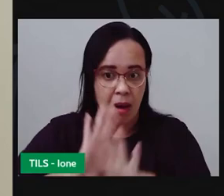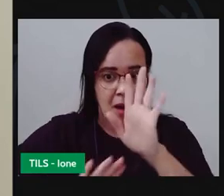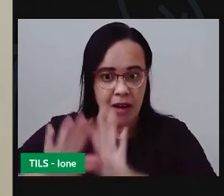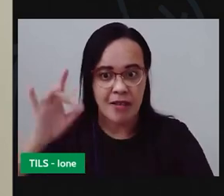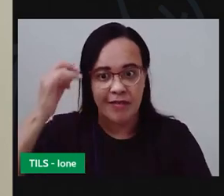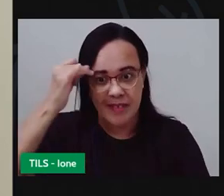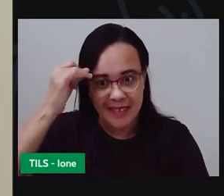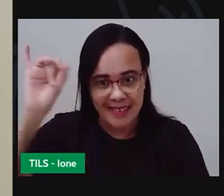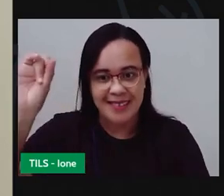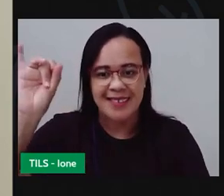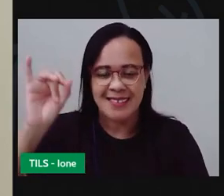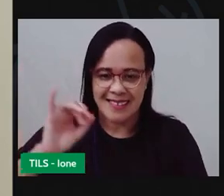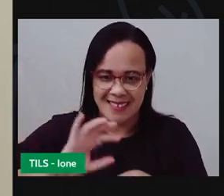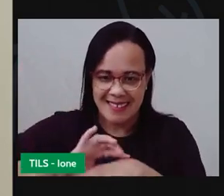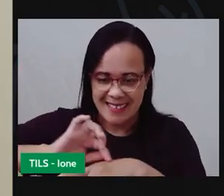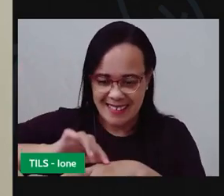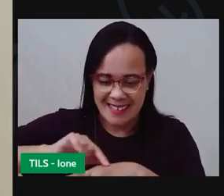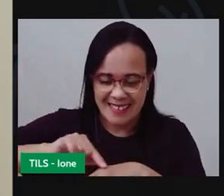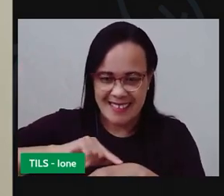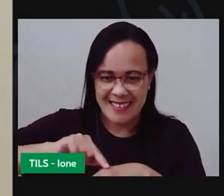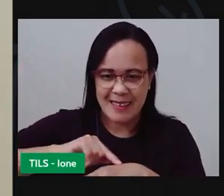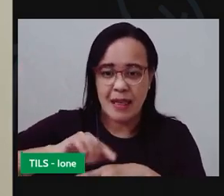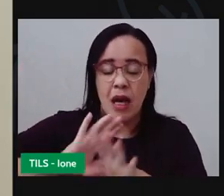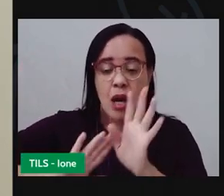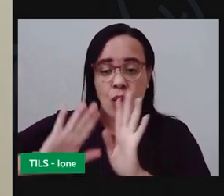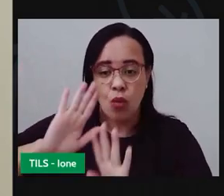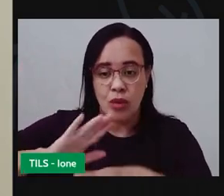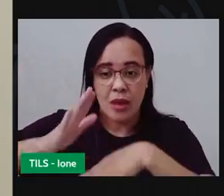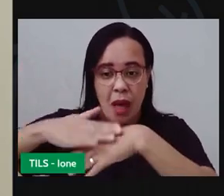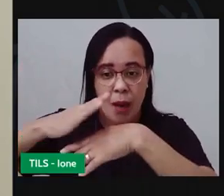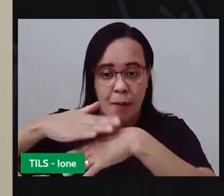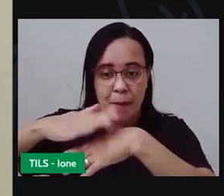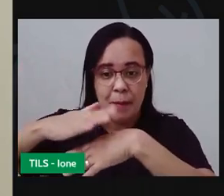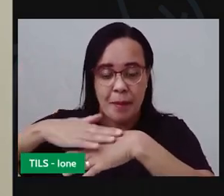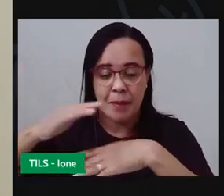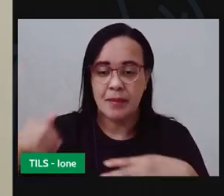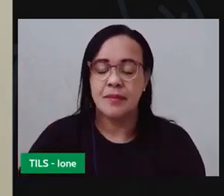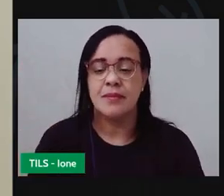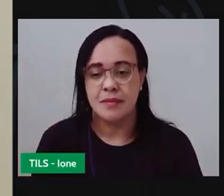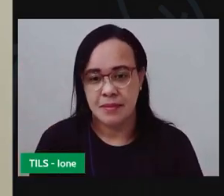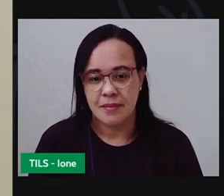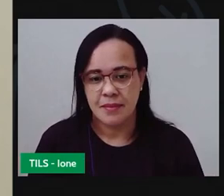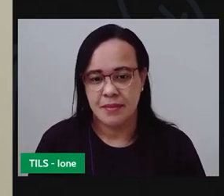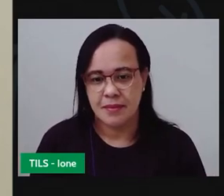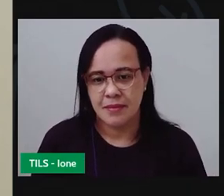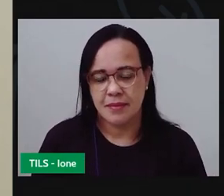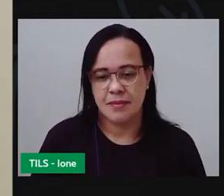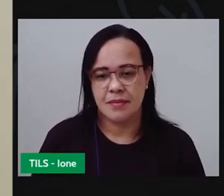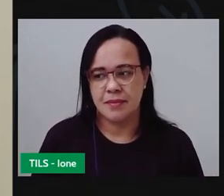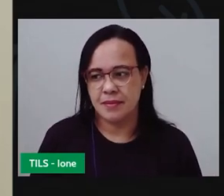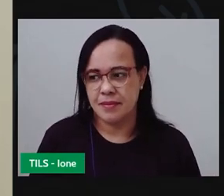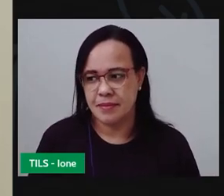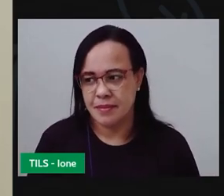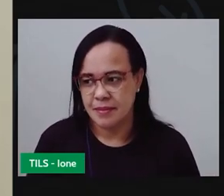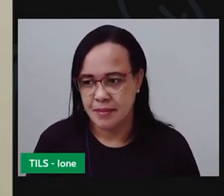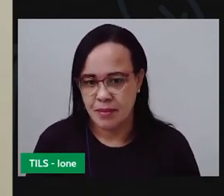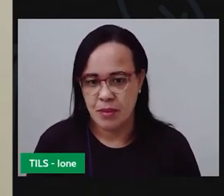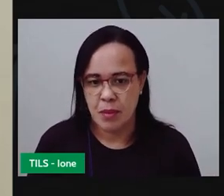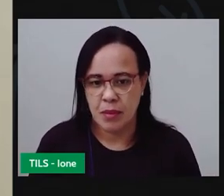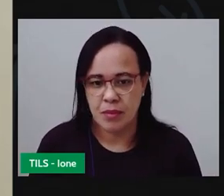vou tirar aqui um pedaço da fita adesiva vem aqui com a tesoura